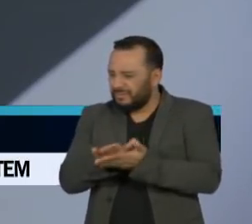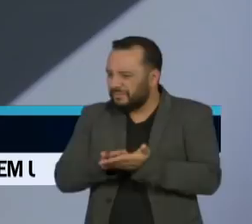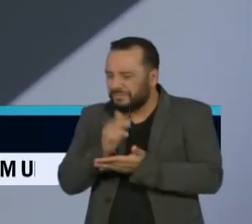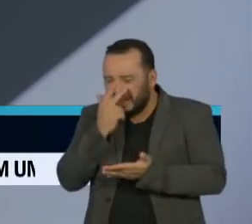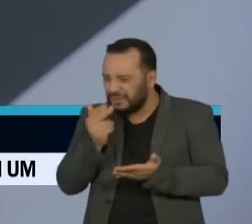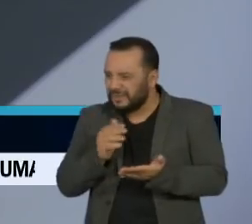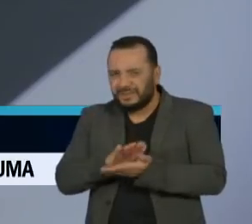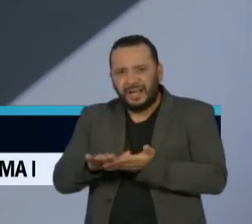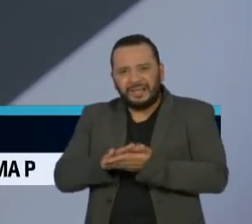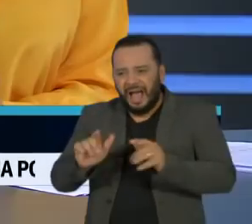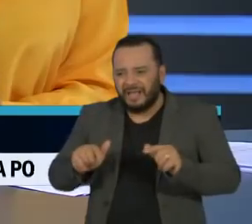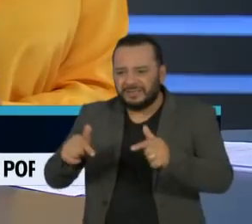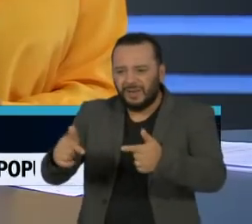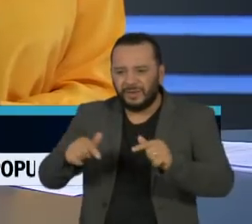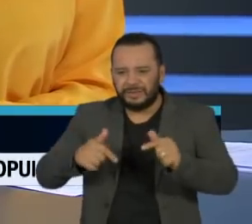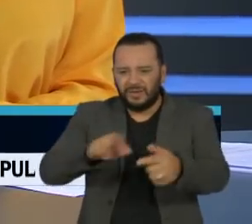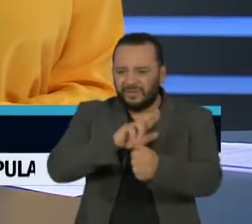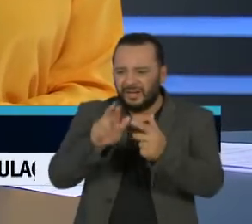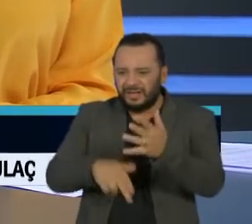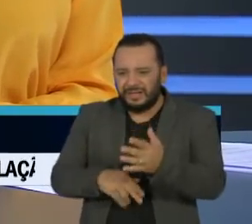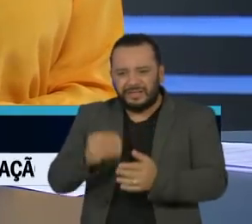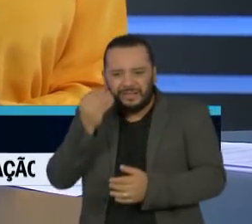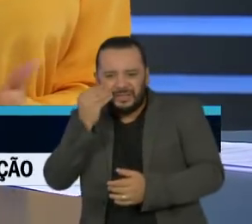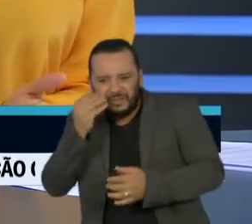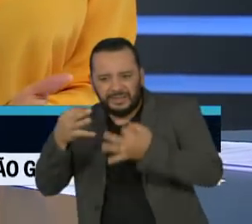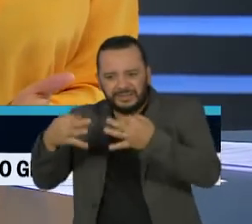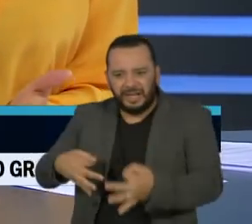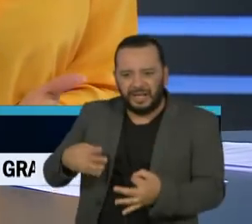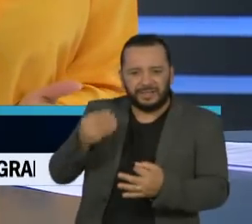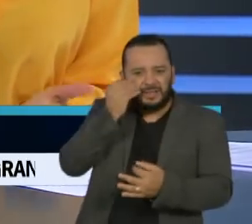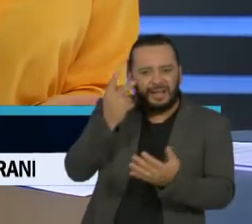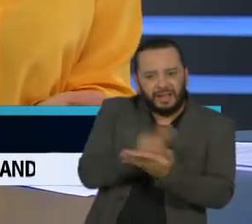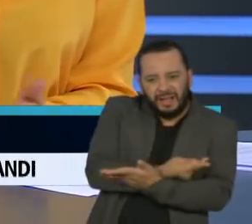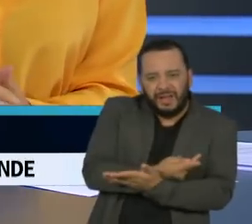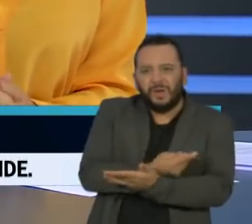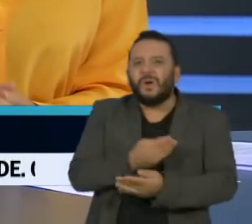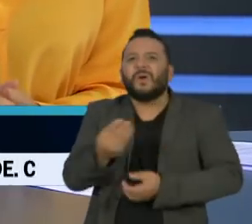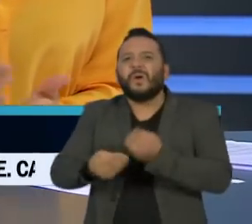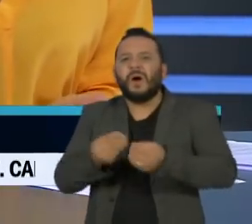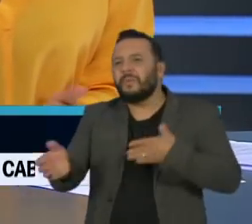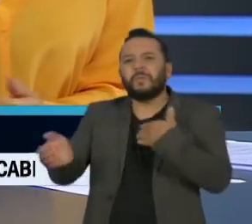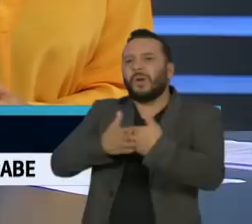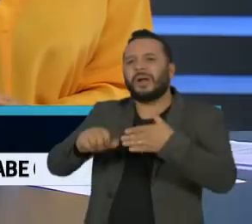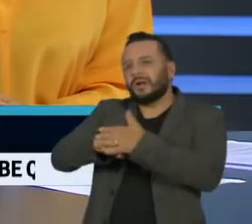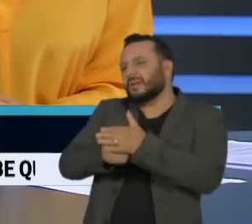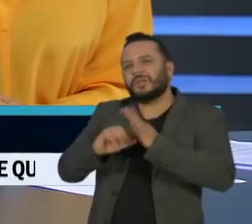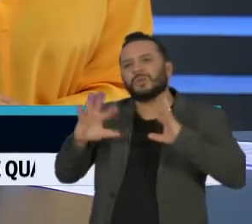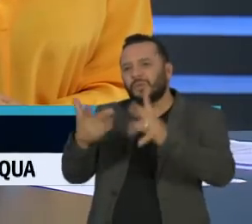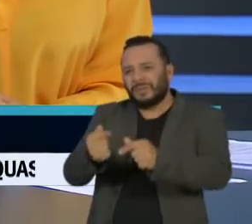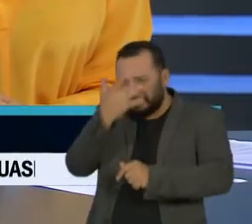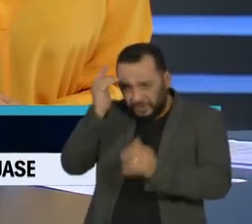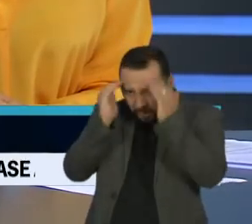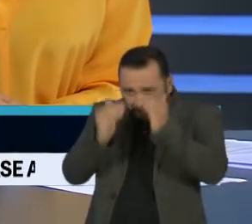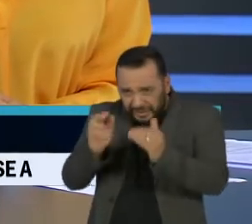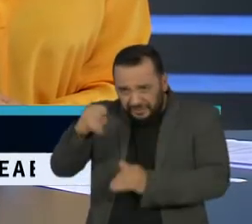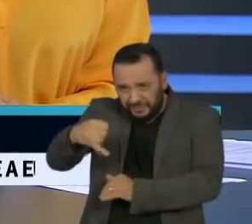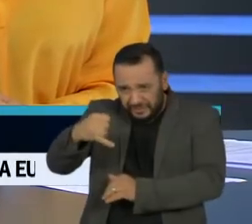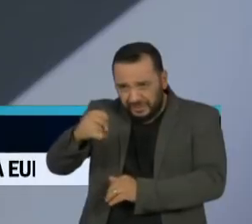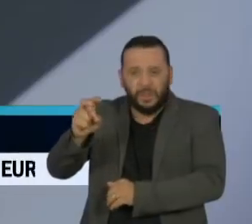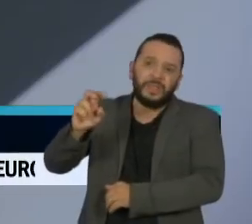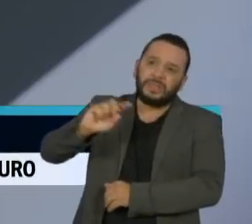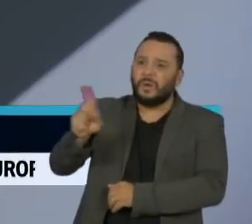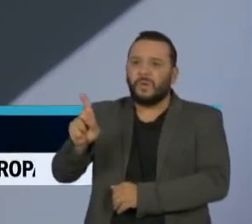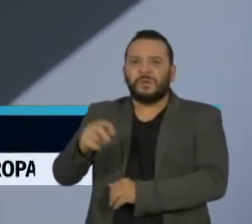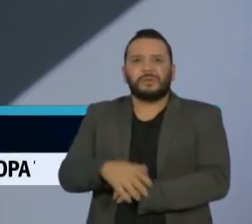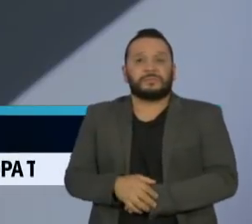nessas medidas, por tentativa e erro, o que garante que um bloqueio total vai funcionar aqui, que as pessoas vão respeitar? Por enquanto, a gente